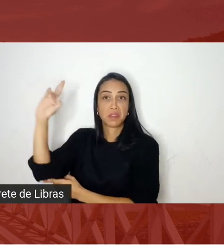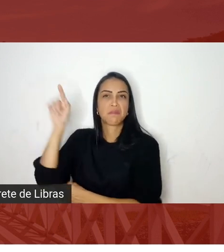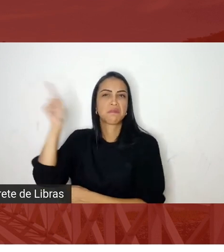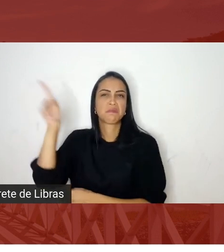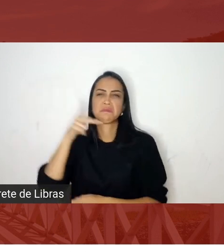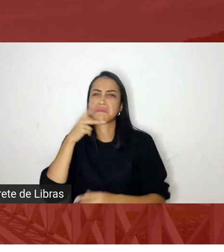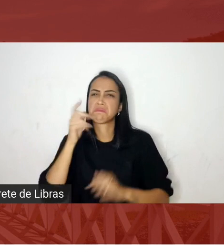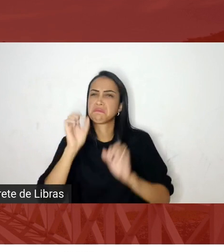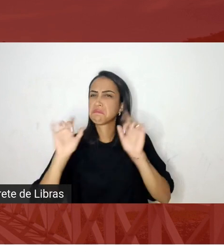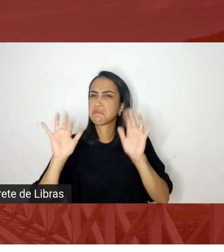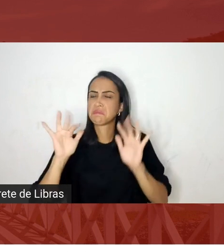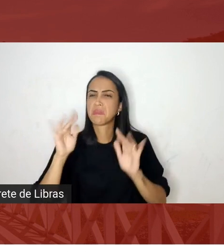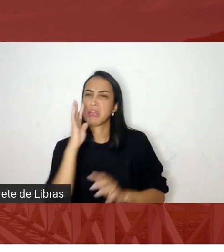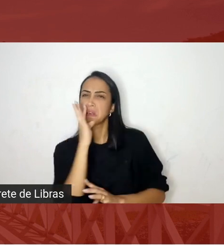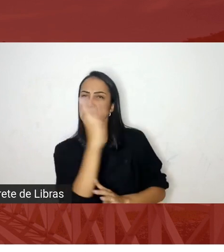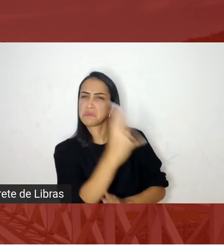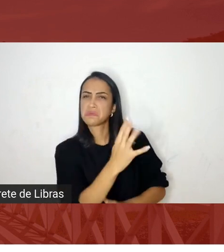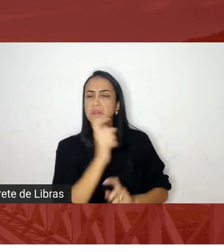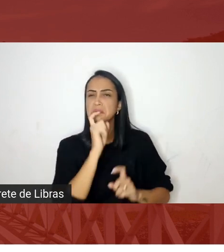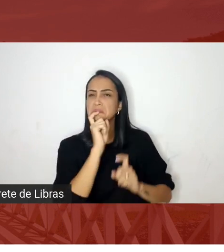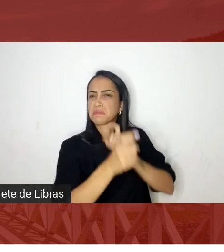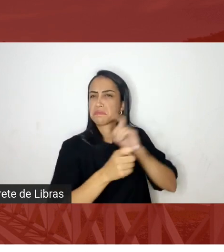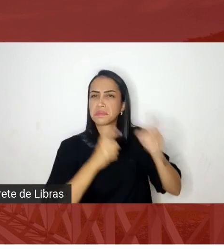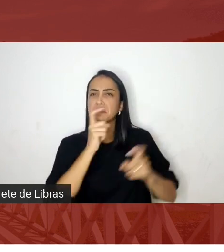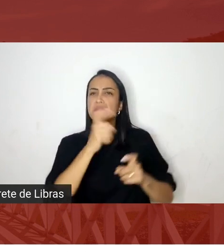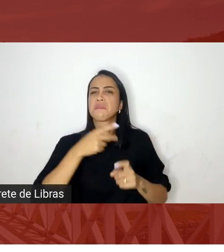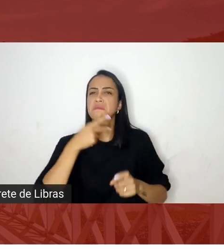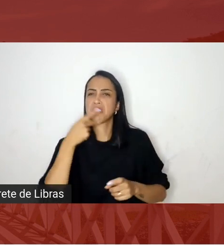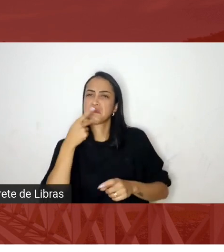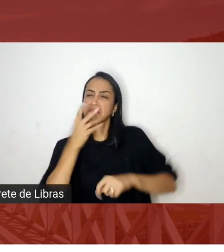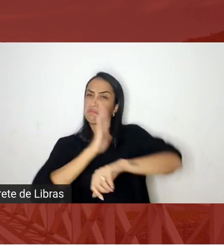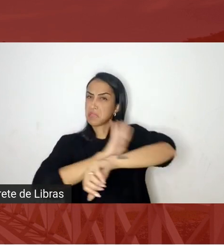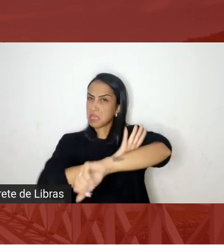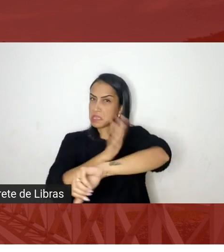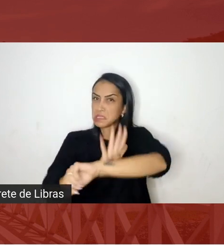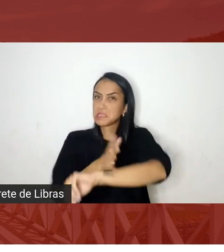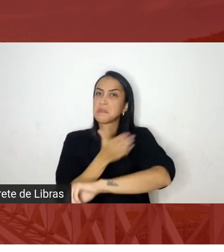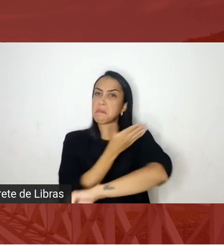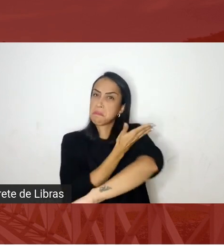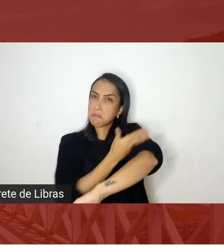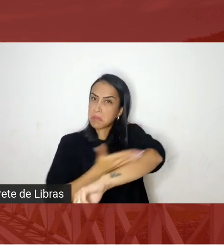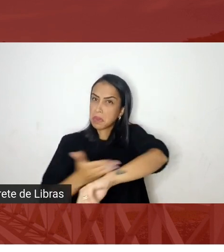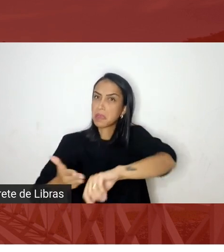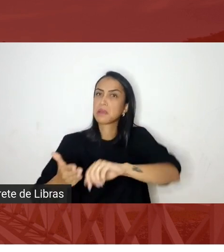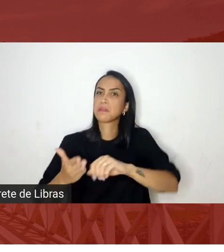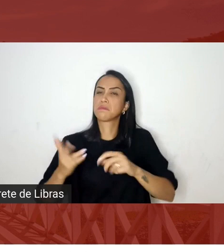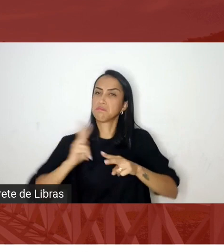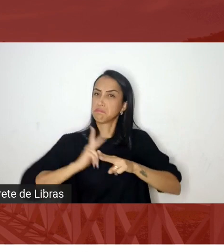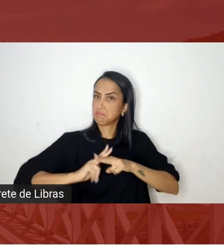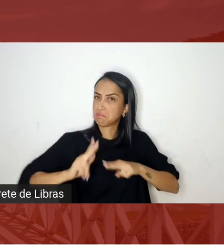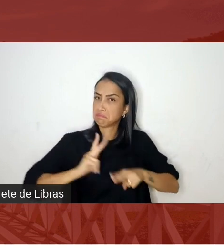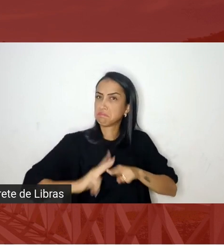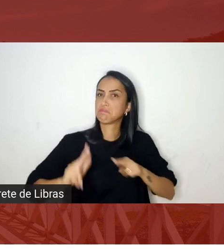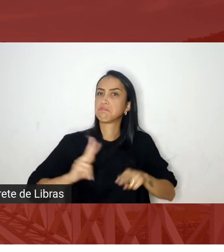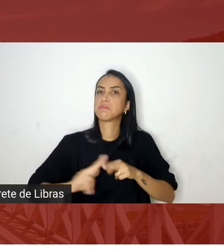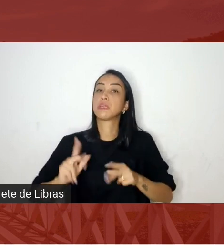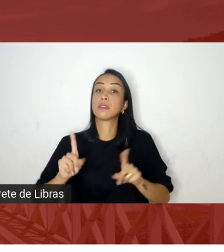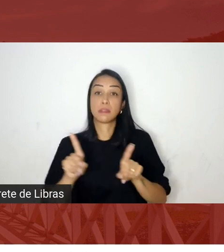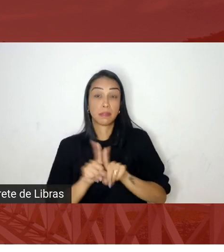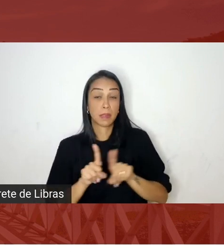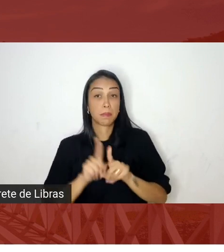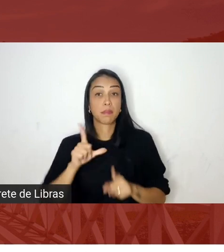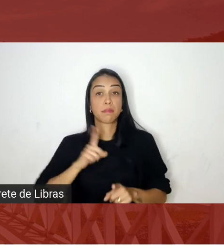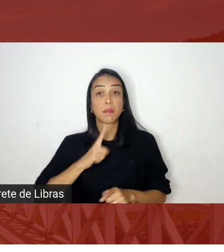brancos de forma velada tivemos também o caso de uma mulher que foi para um tribunal